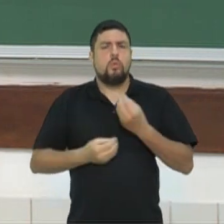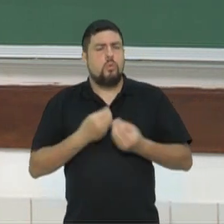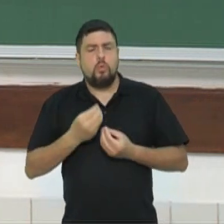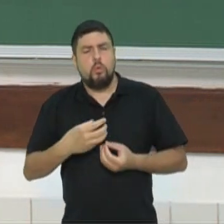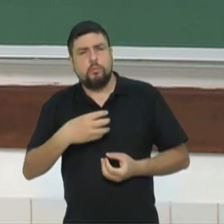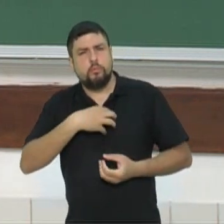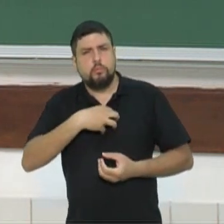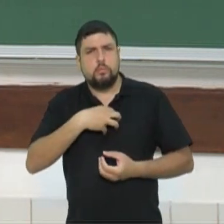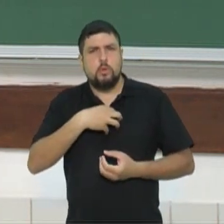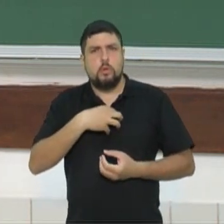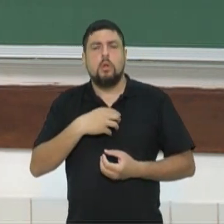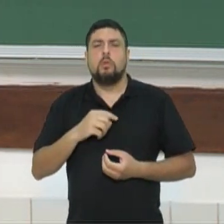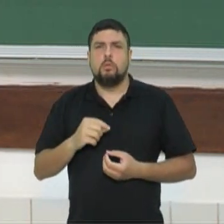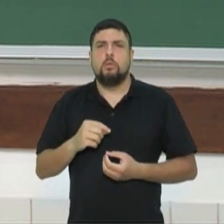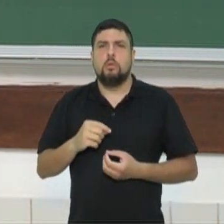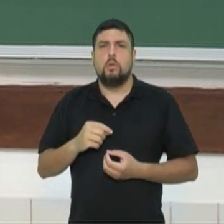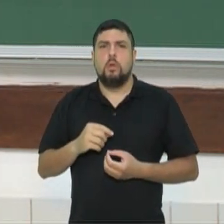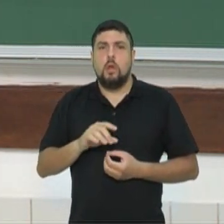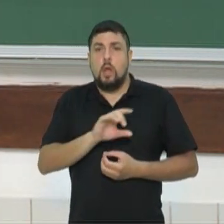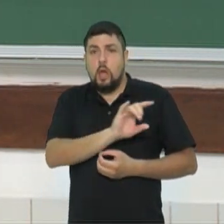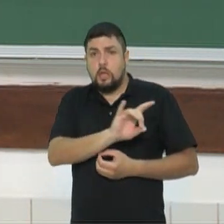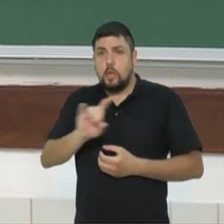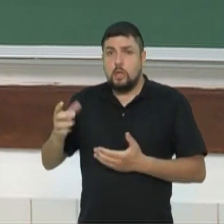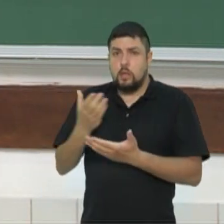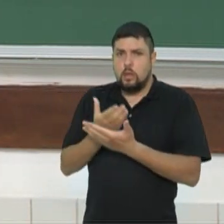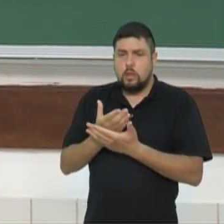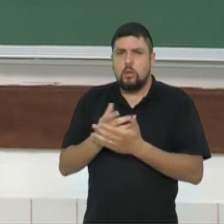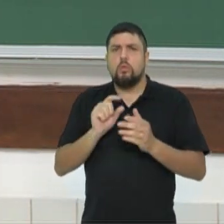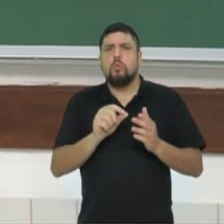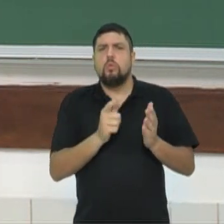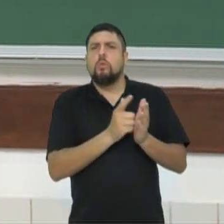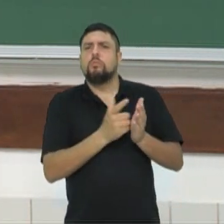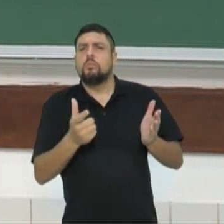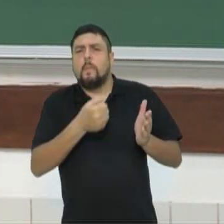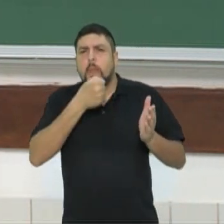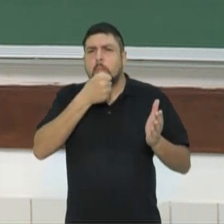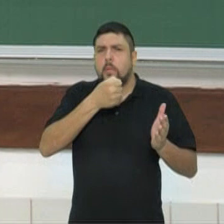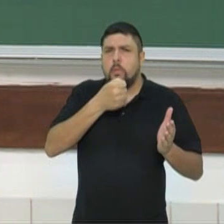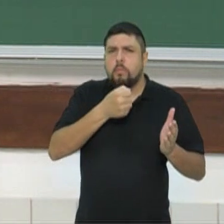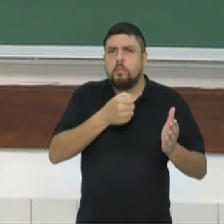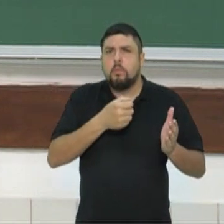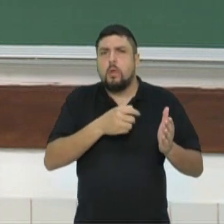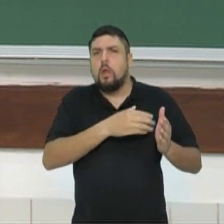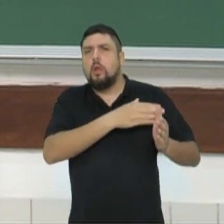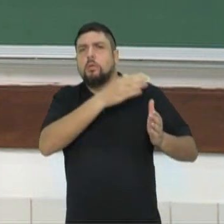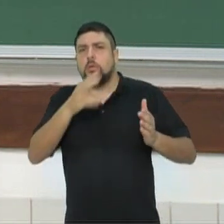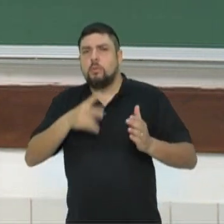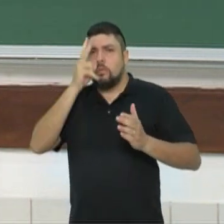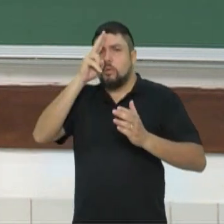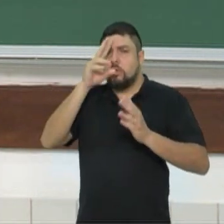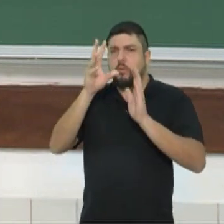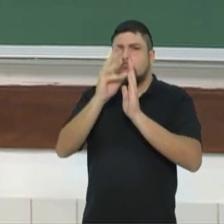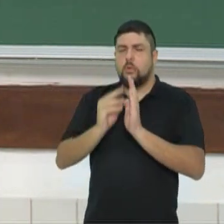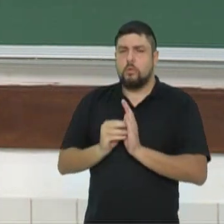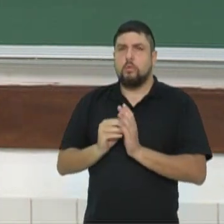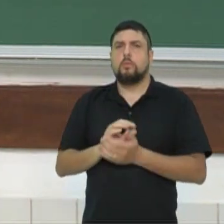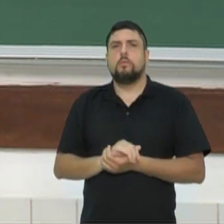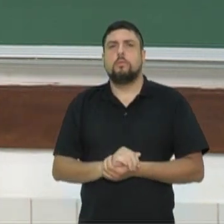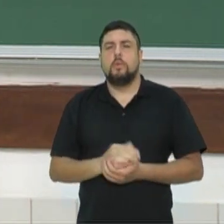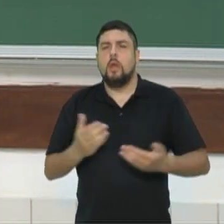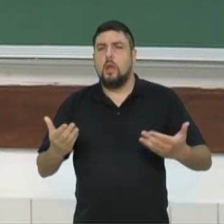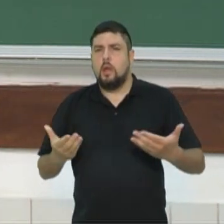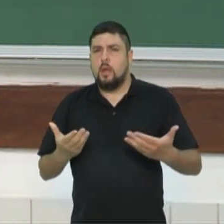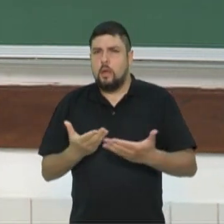Vou pegar as notícias que eu trouxe em cada aula, a partir daquela notícia eu vou relembrar você o conteúdo da aula. Perfeito? Então será uma aula de bastante